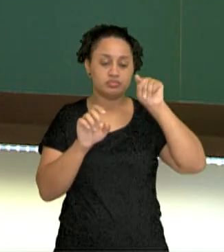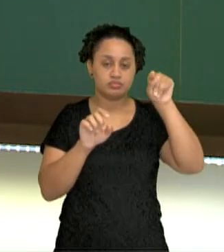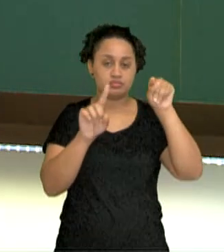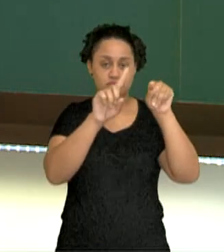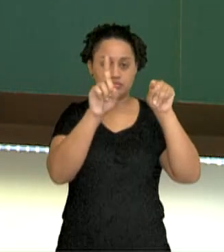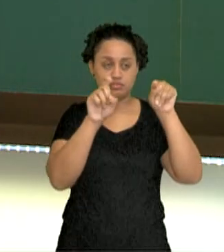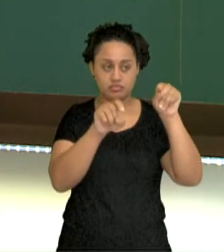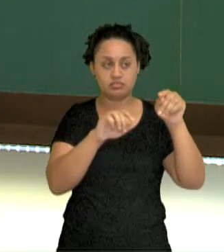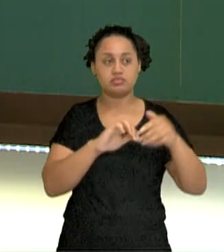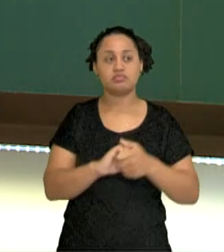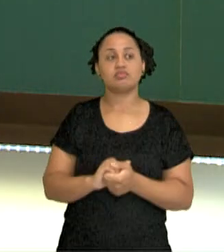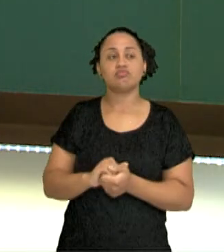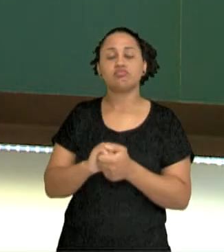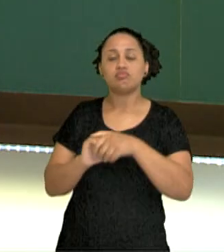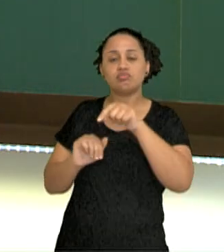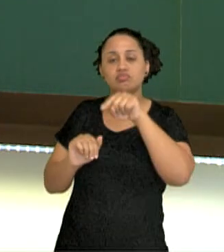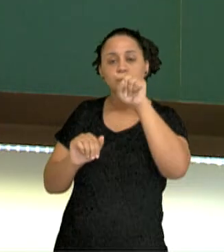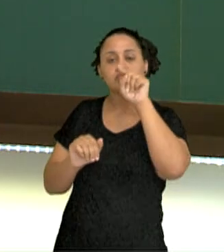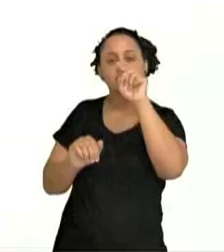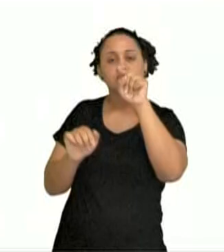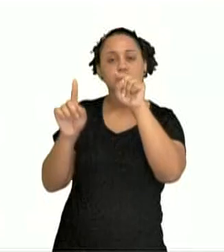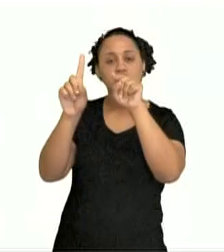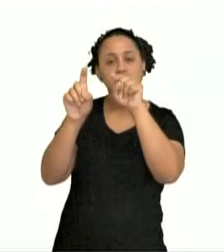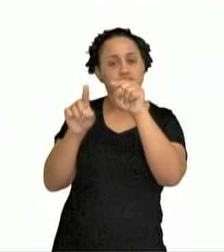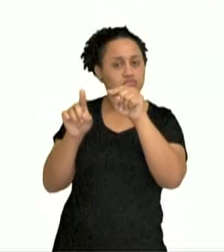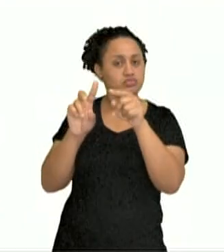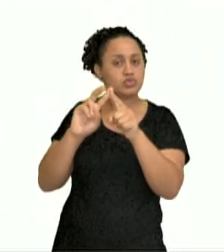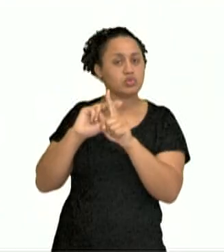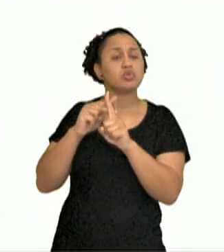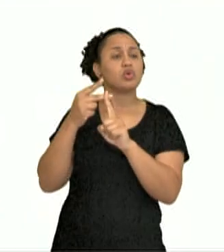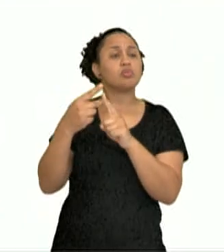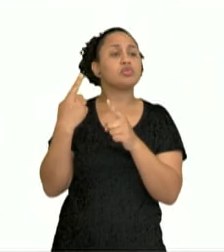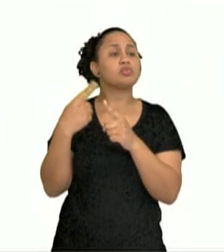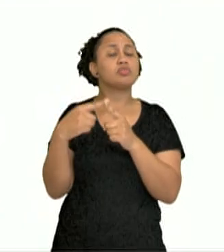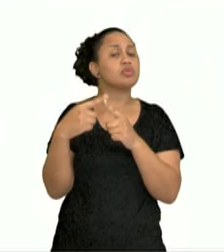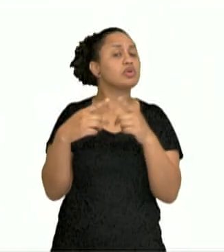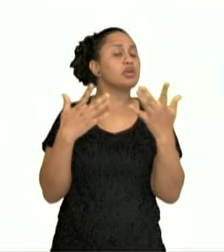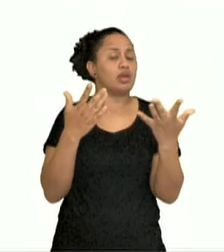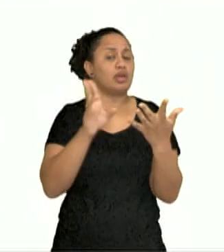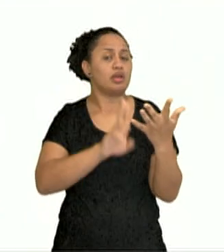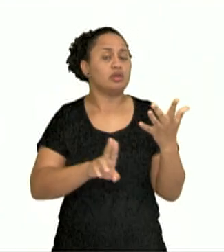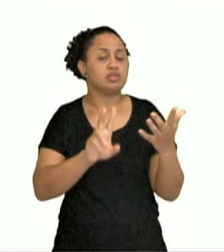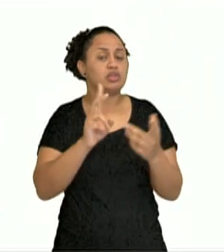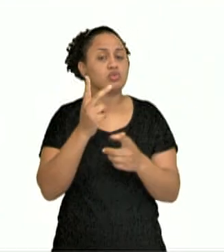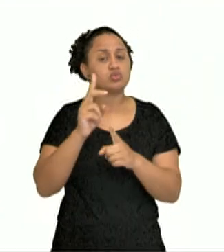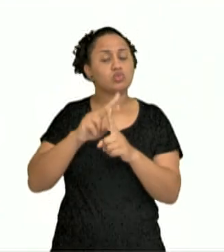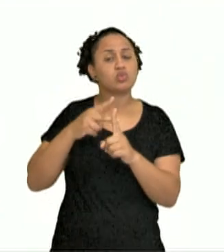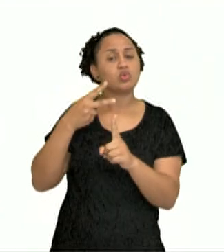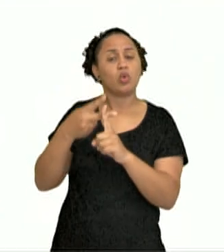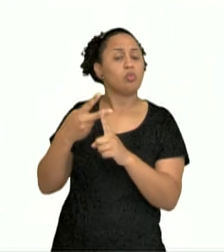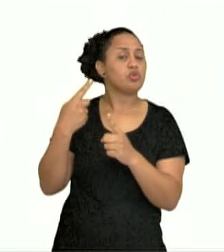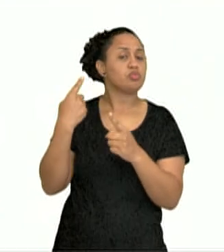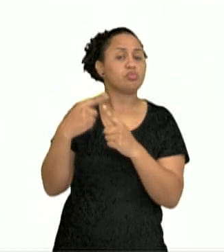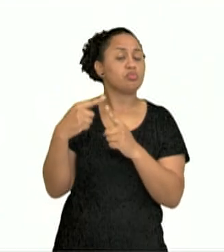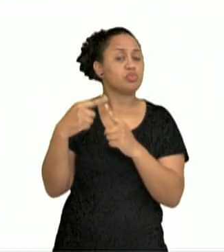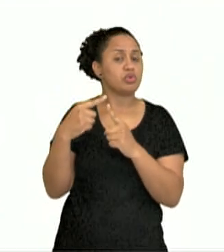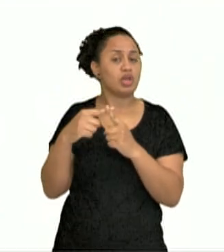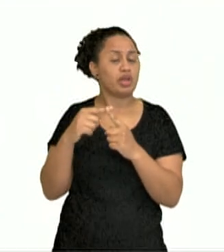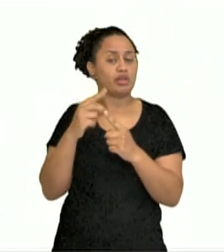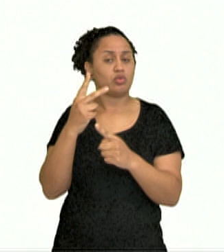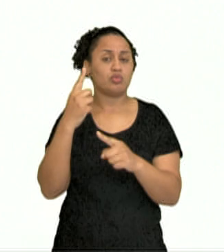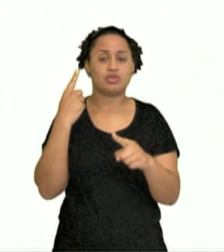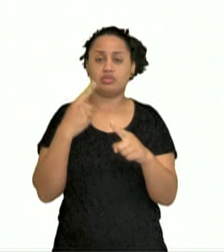admiração dobles? Por que que em espanhol se utiliza os signos de interrogação e de admiração